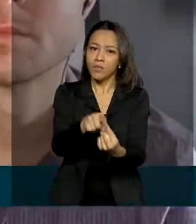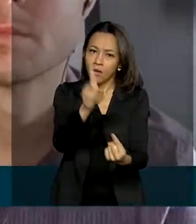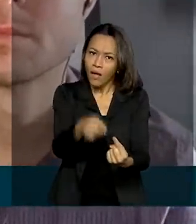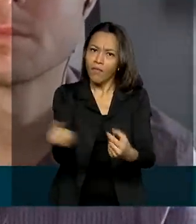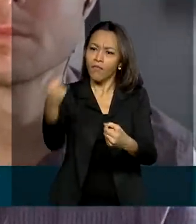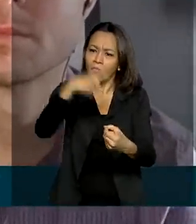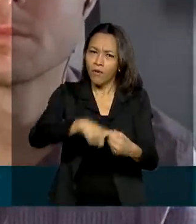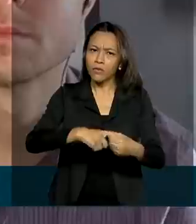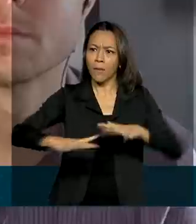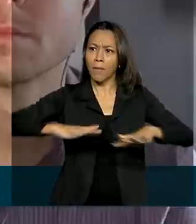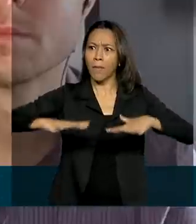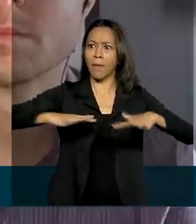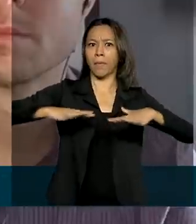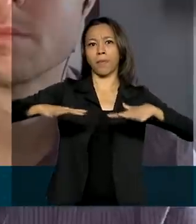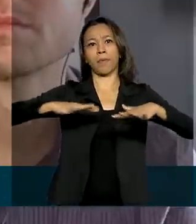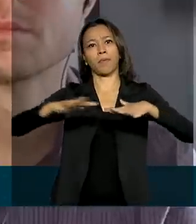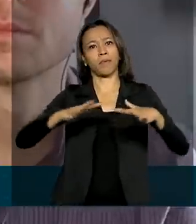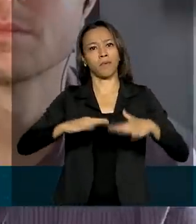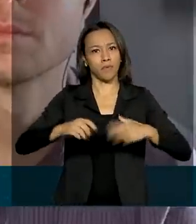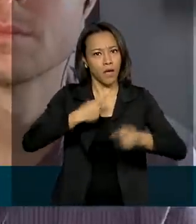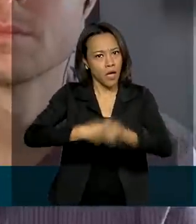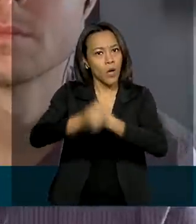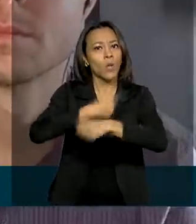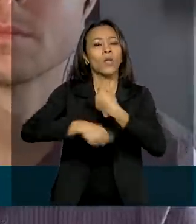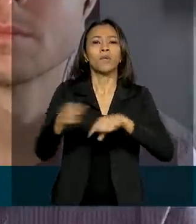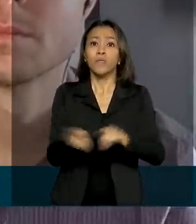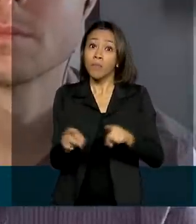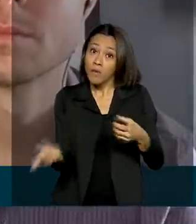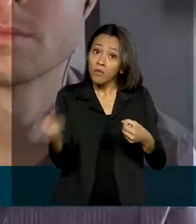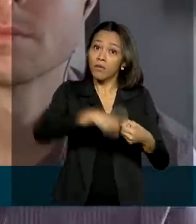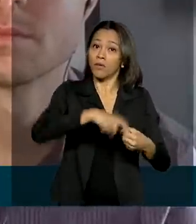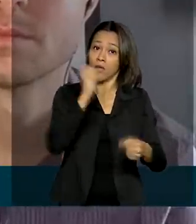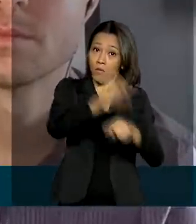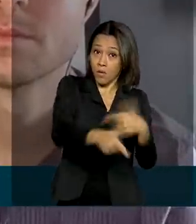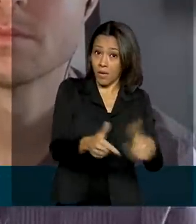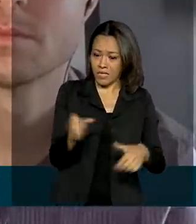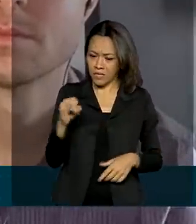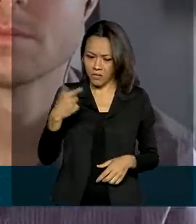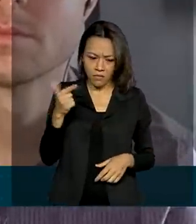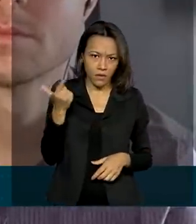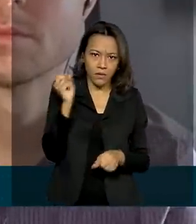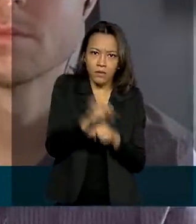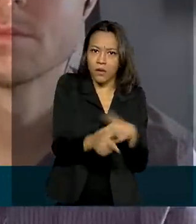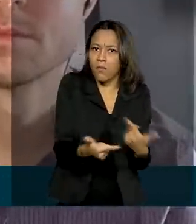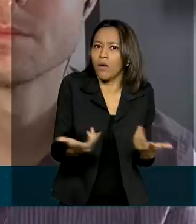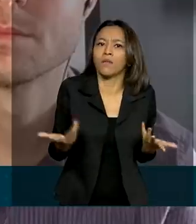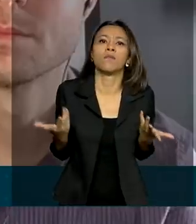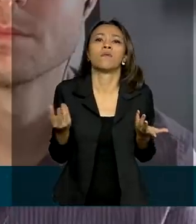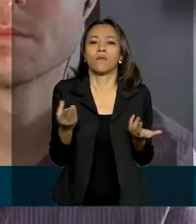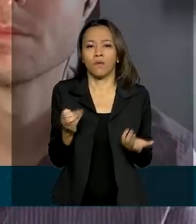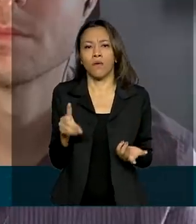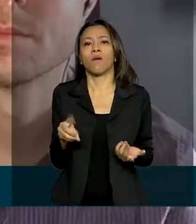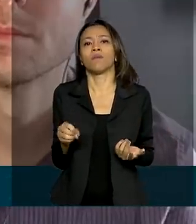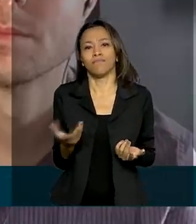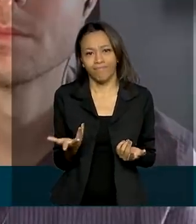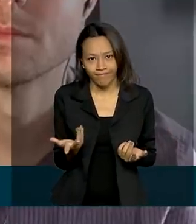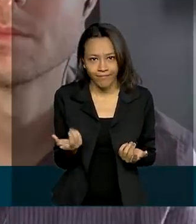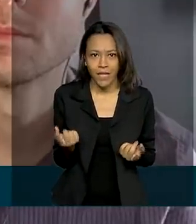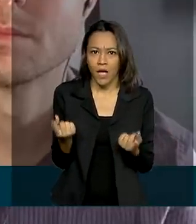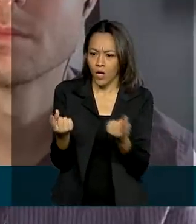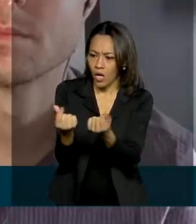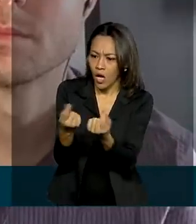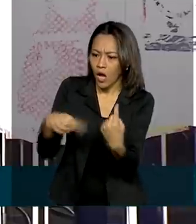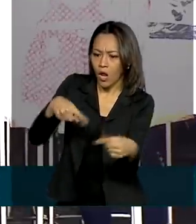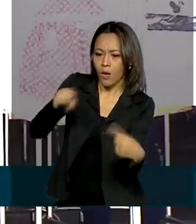economia e o emprego, porque quando você não tem um emprego, você não tem o resultado econômico